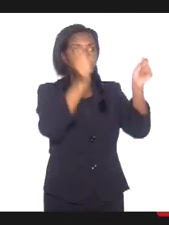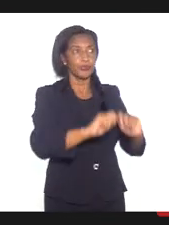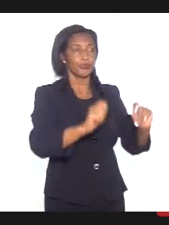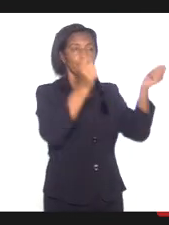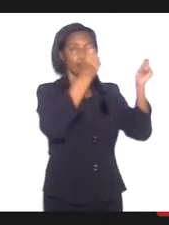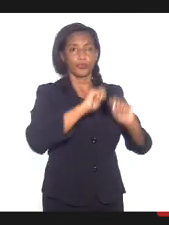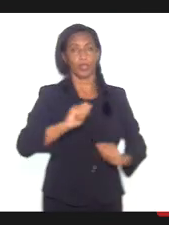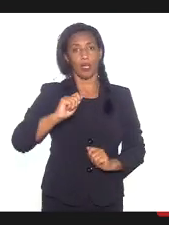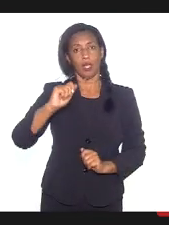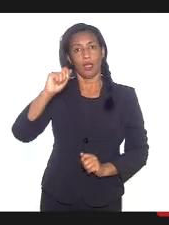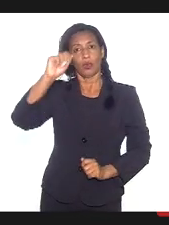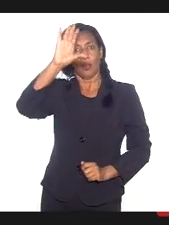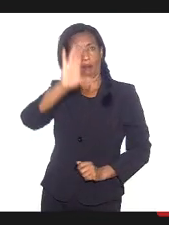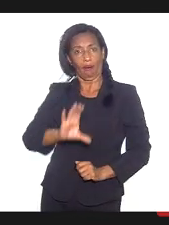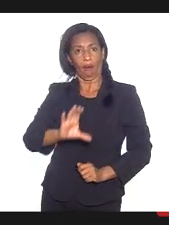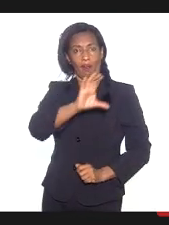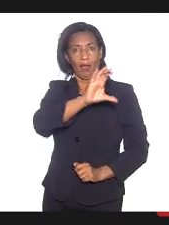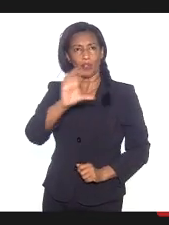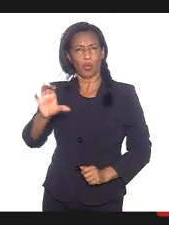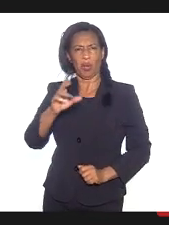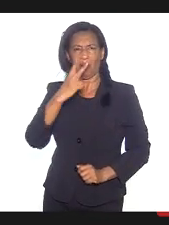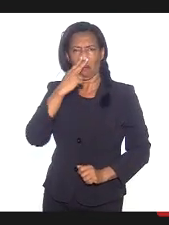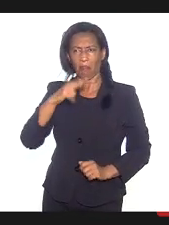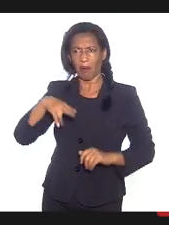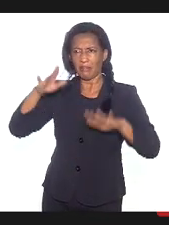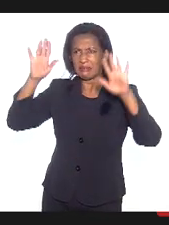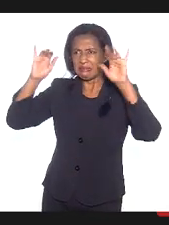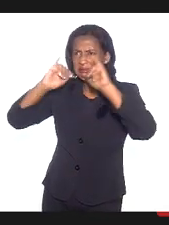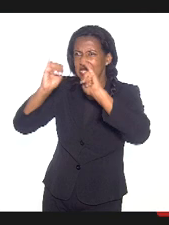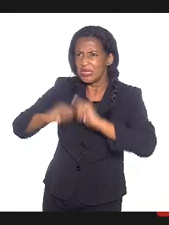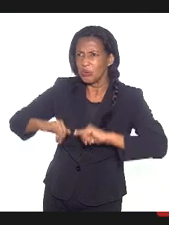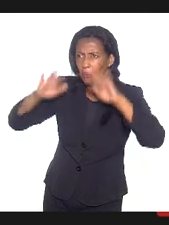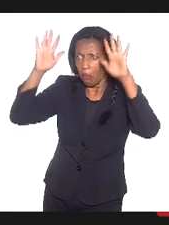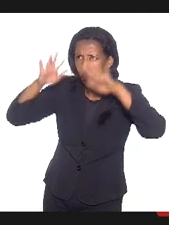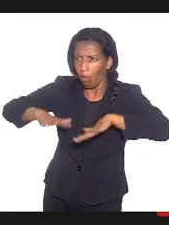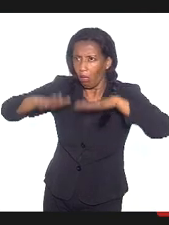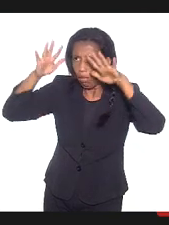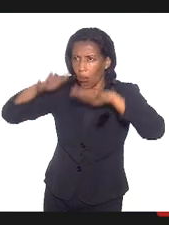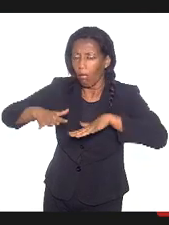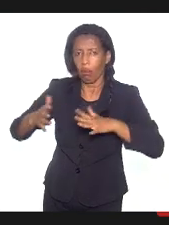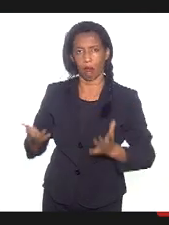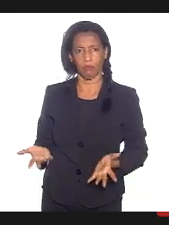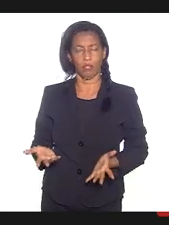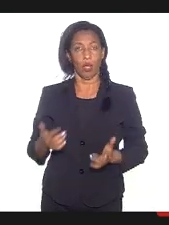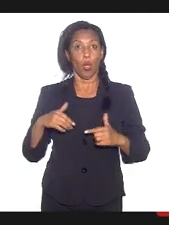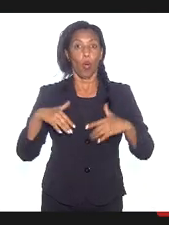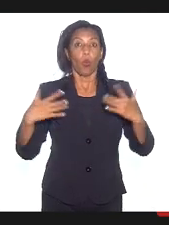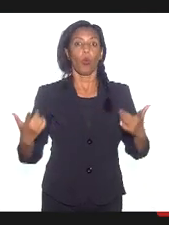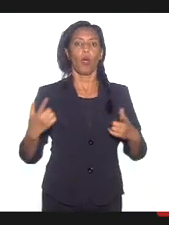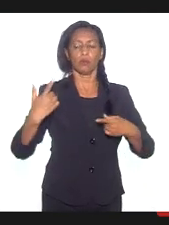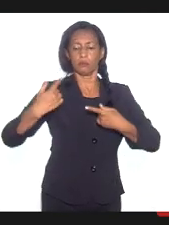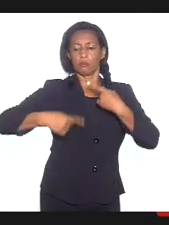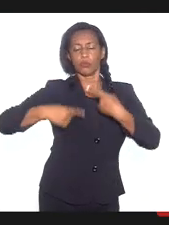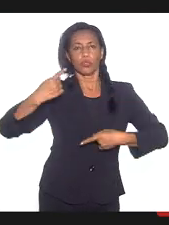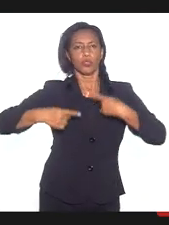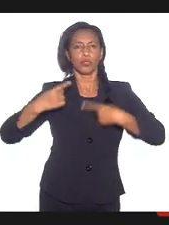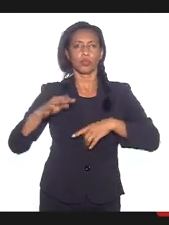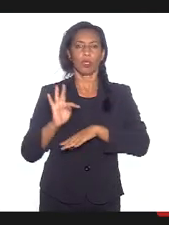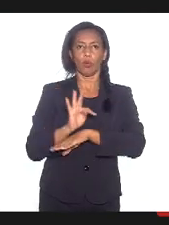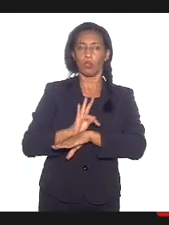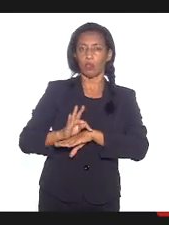são vistos como ídolos. Quando a questão está numa discussão teológica,